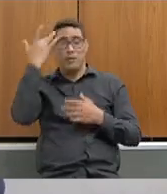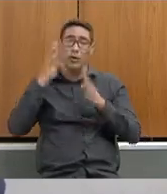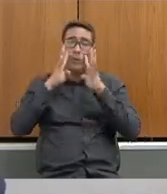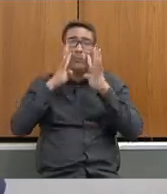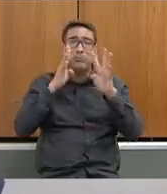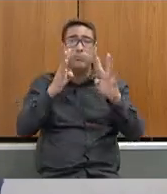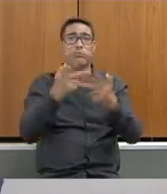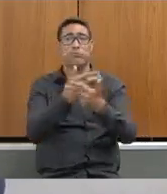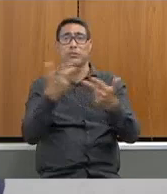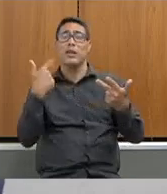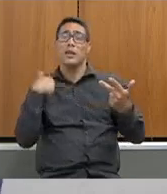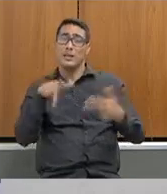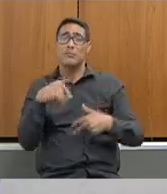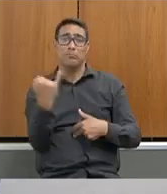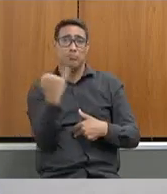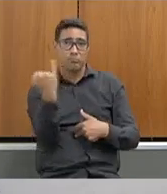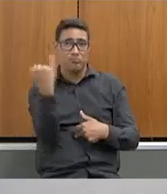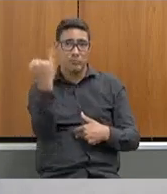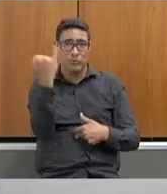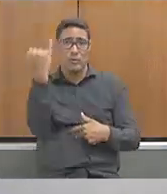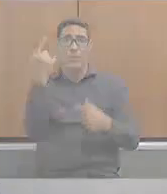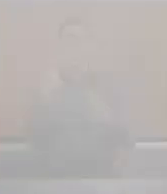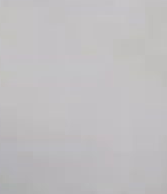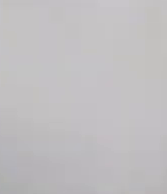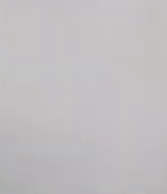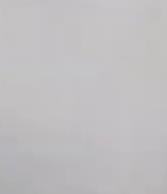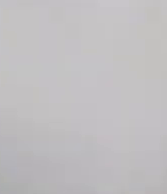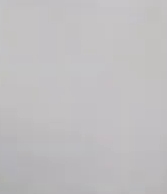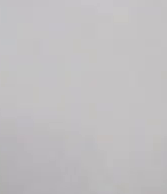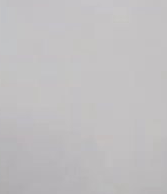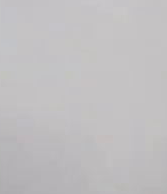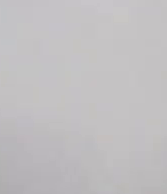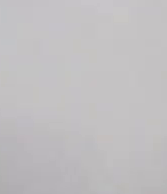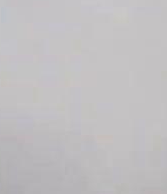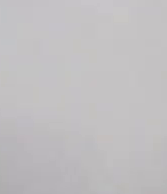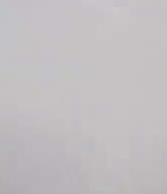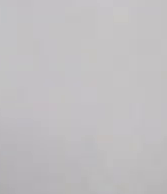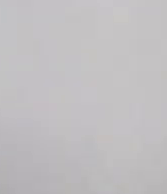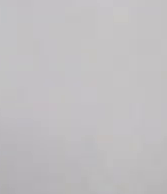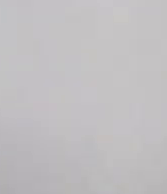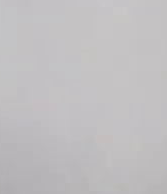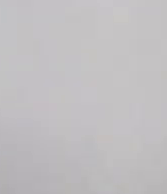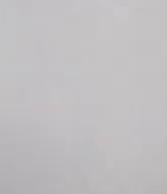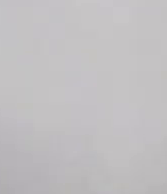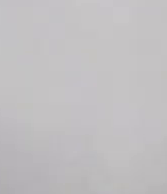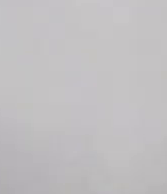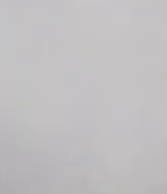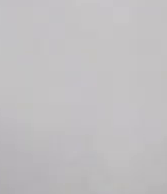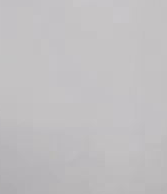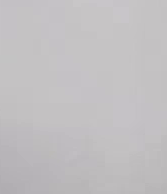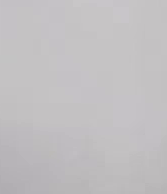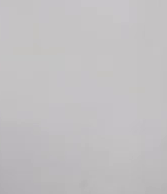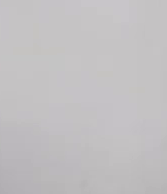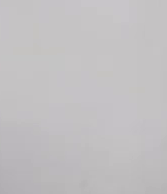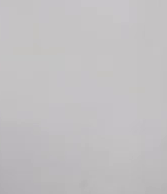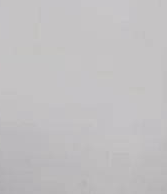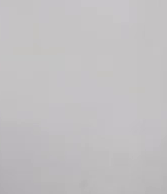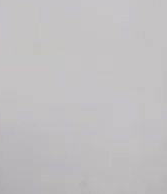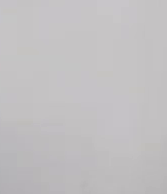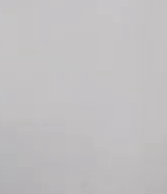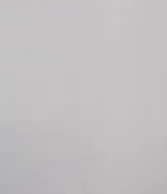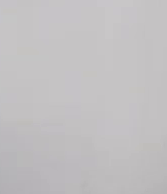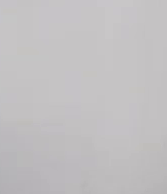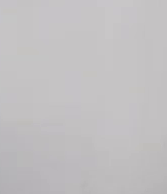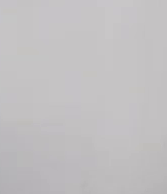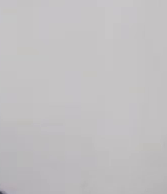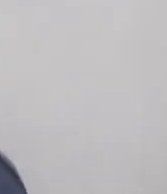traz esse legado importante, que é o nato do professor, é ouvir pessoas, é ouvir propostas, é